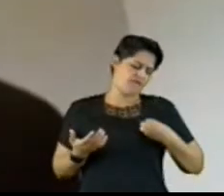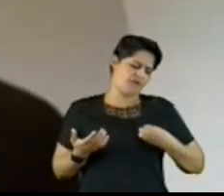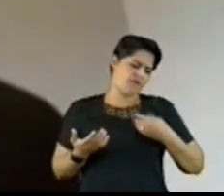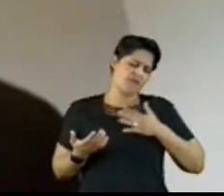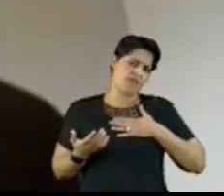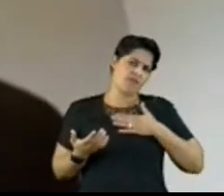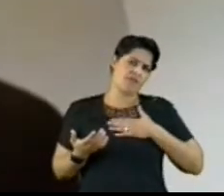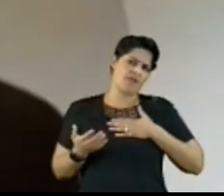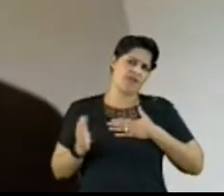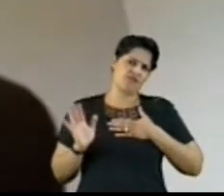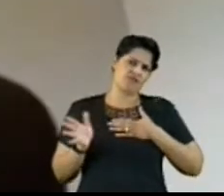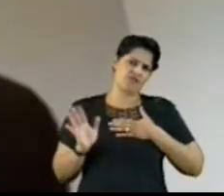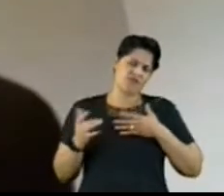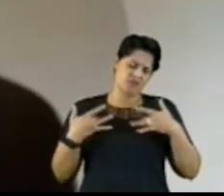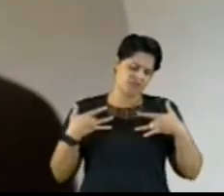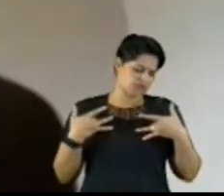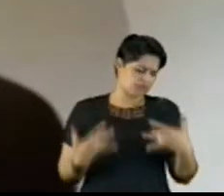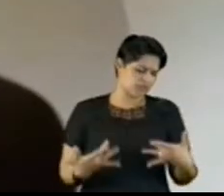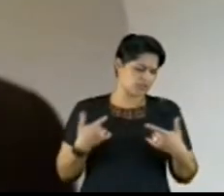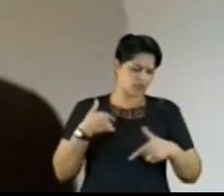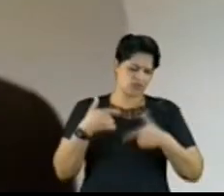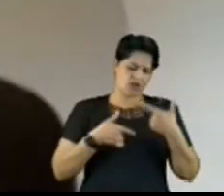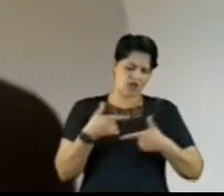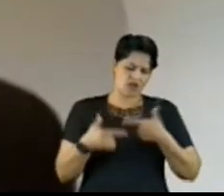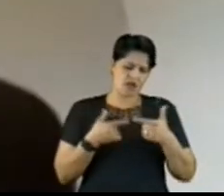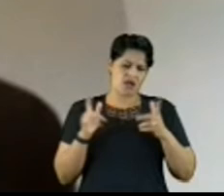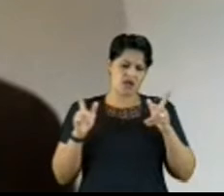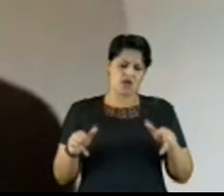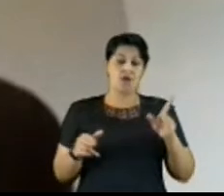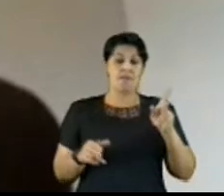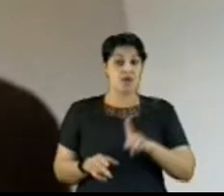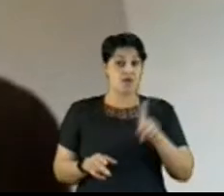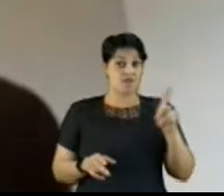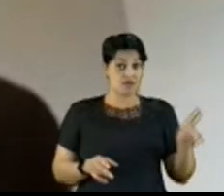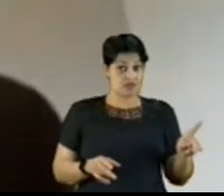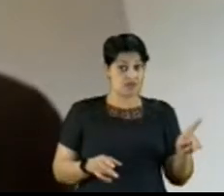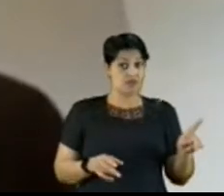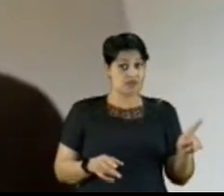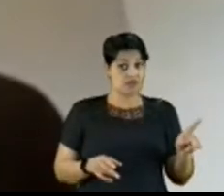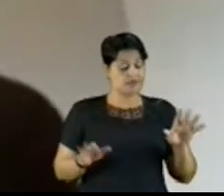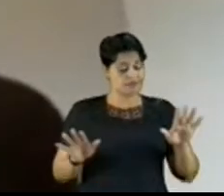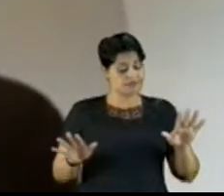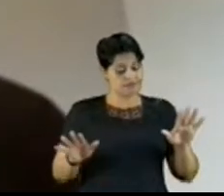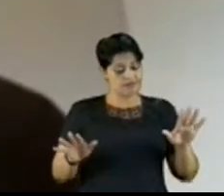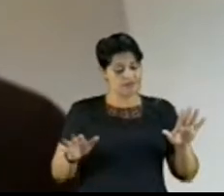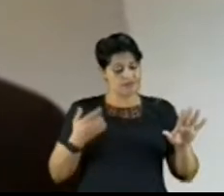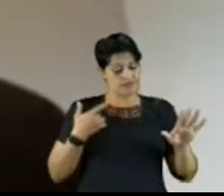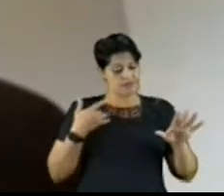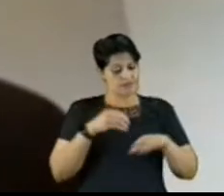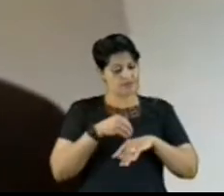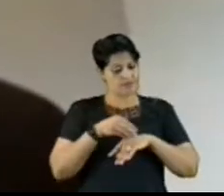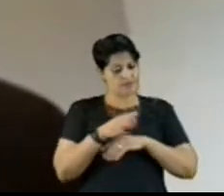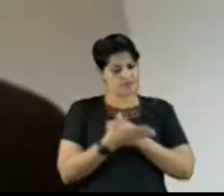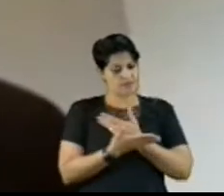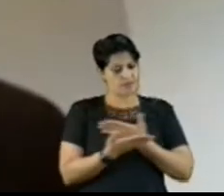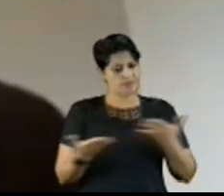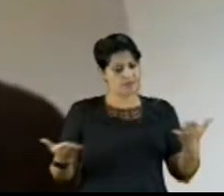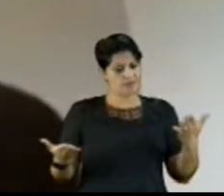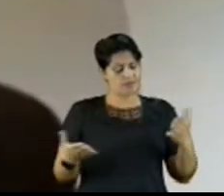vida dedicada ao ofício de professor, não poderia, senhora presidente, deixar de me manifestar